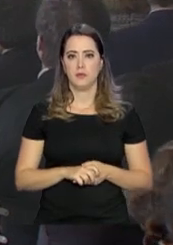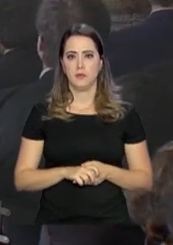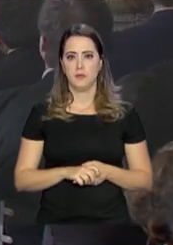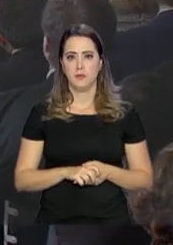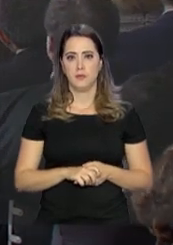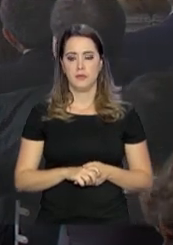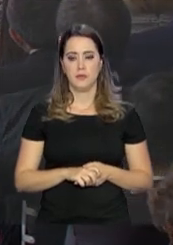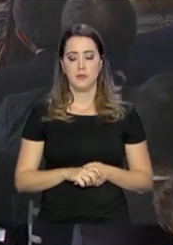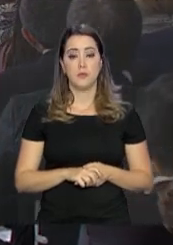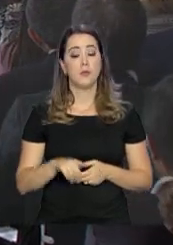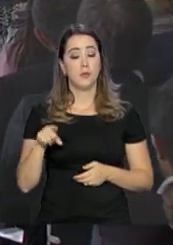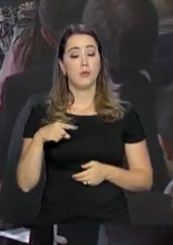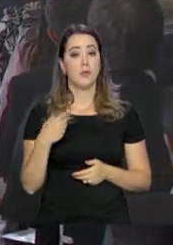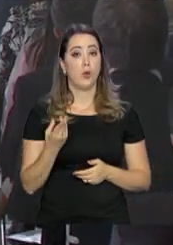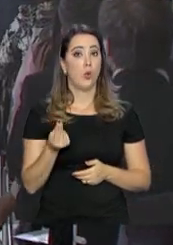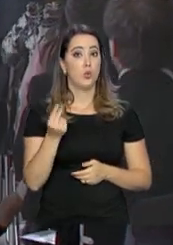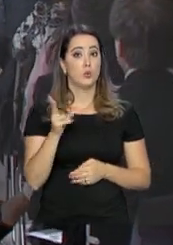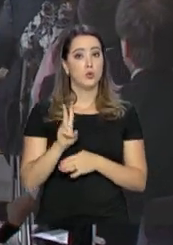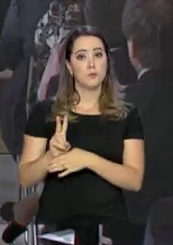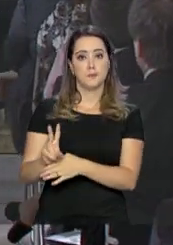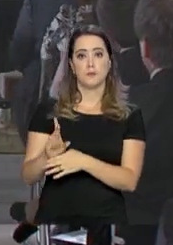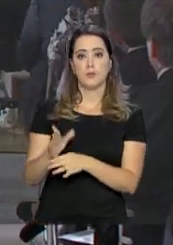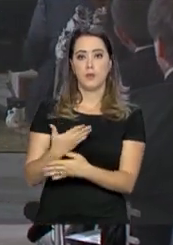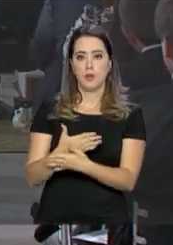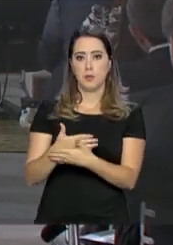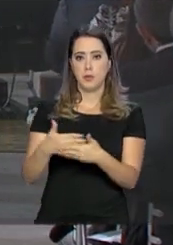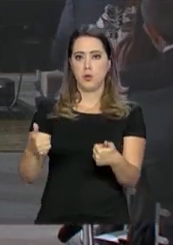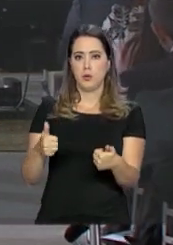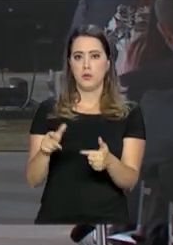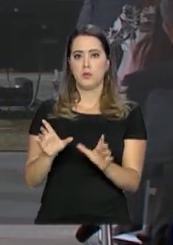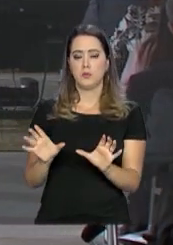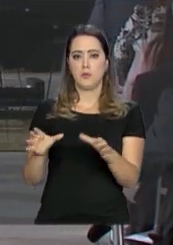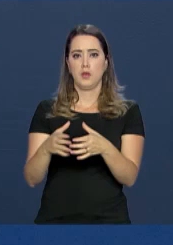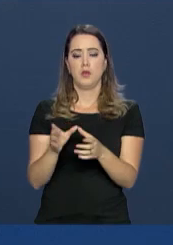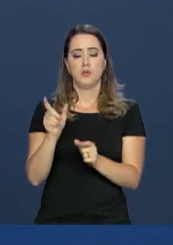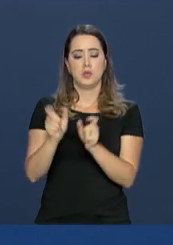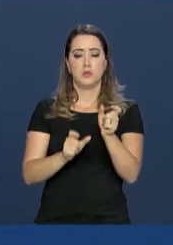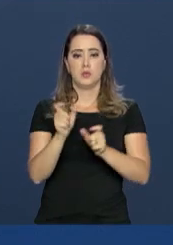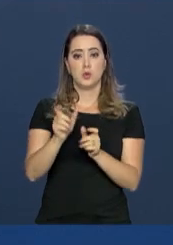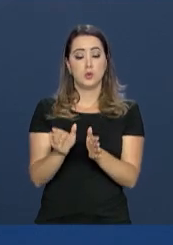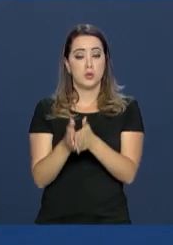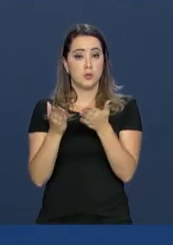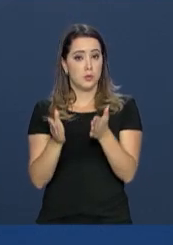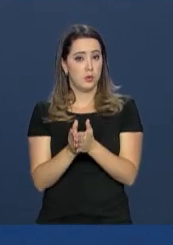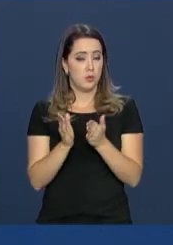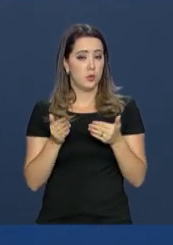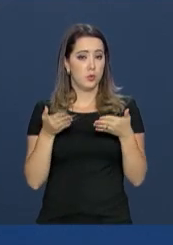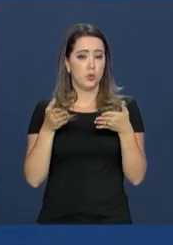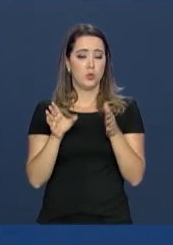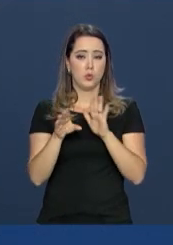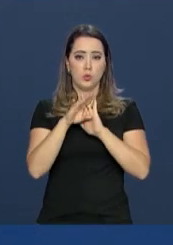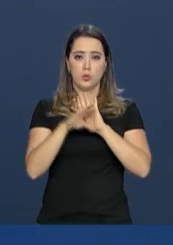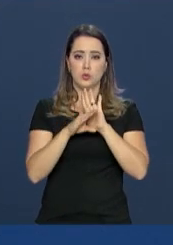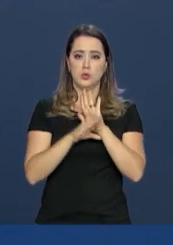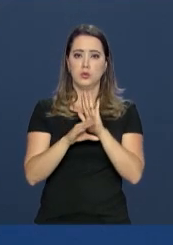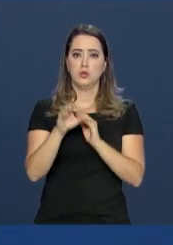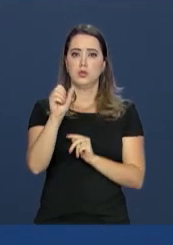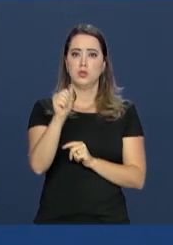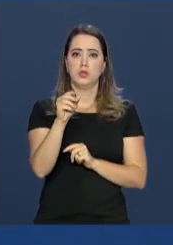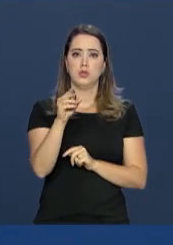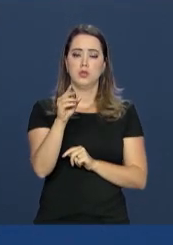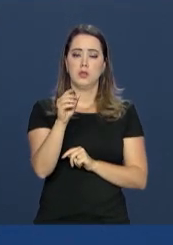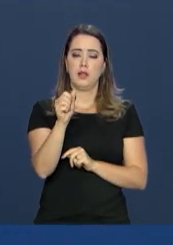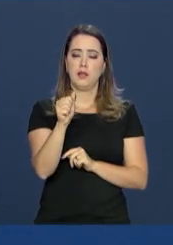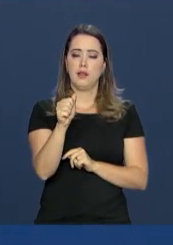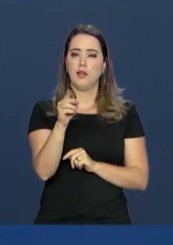O microcrédito produtivo vai ser ampliado para os brasileiros de baixa renda, que fazem parte do Cadastro Único de Programas